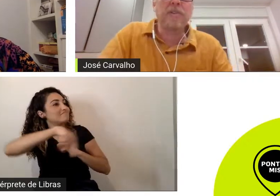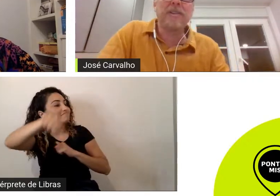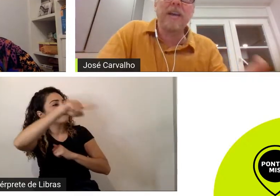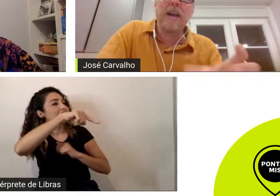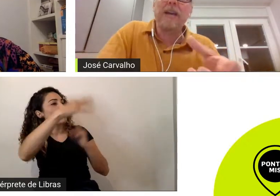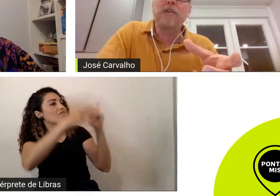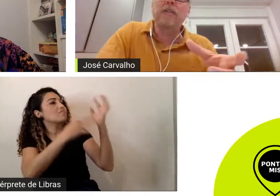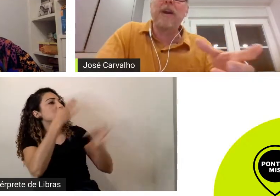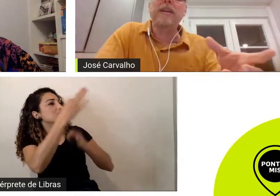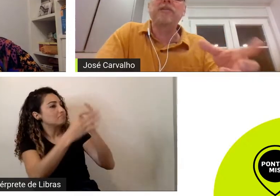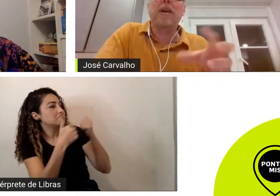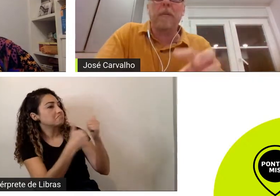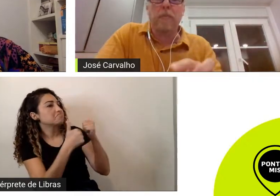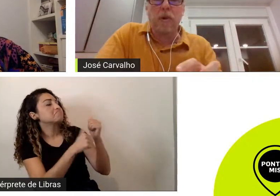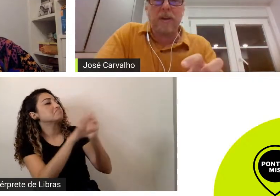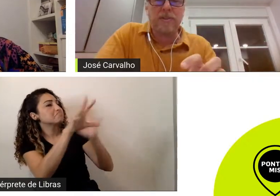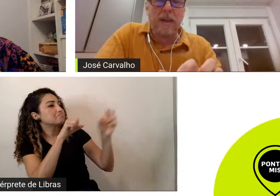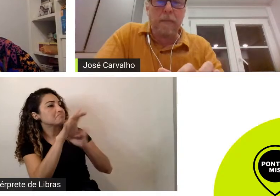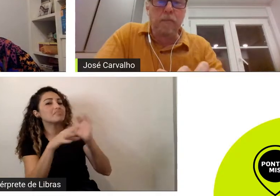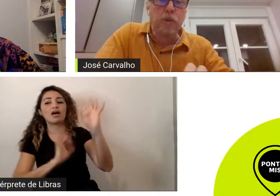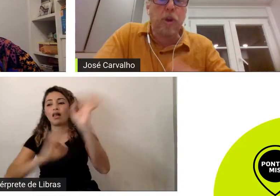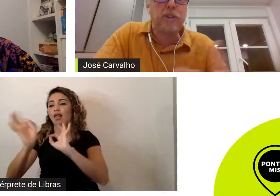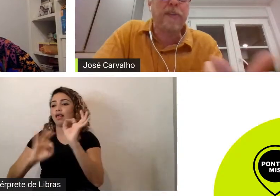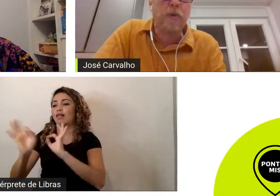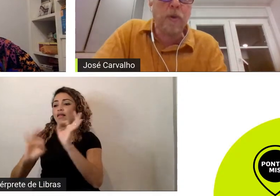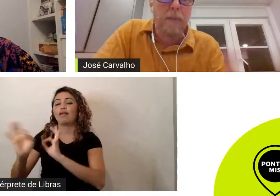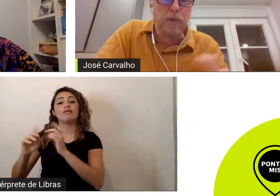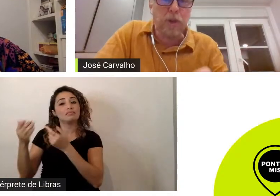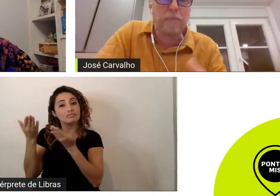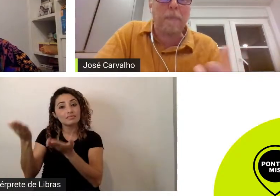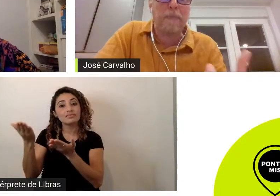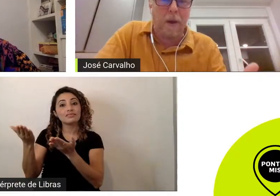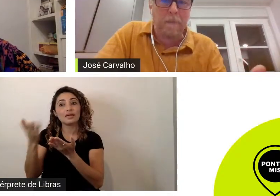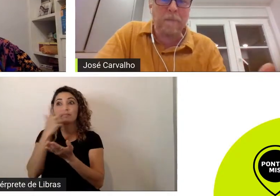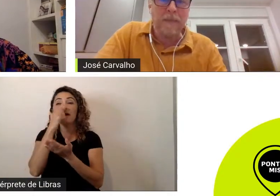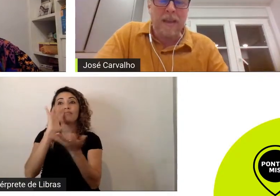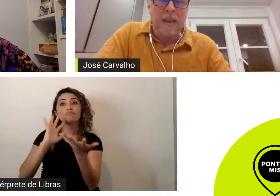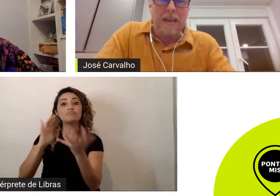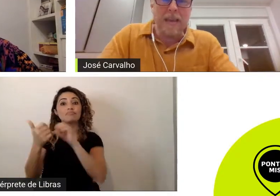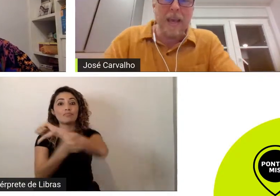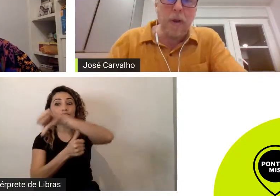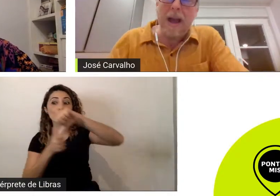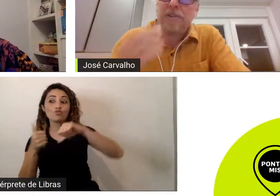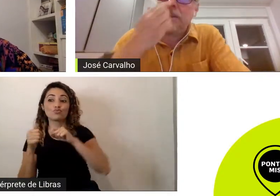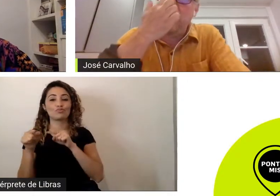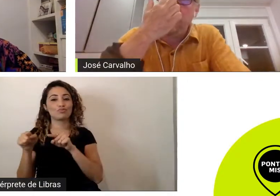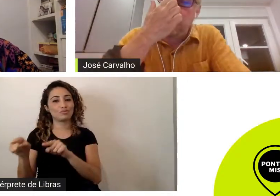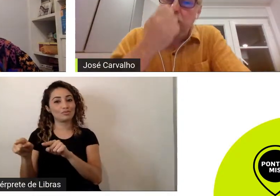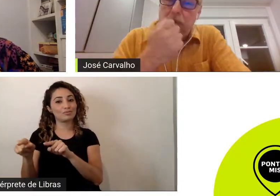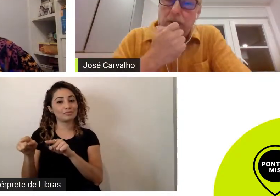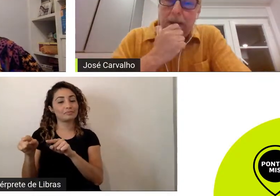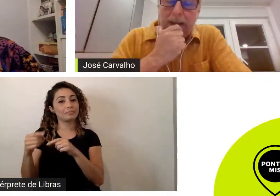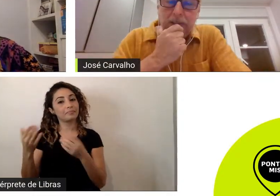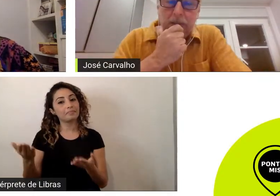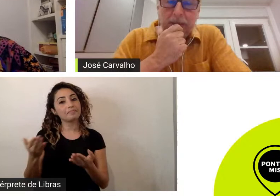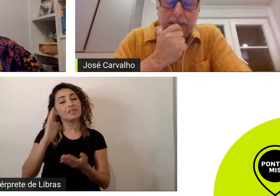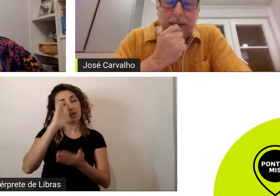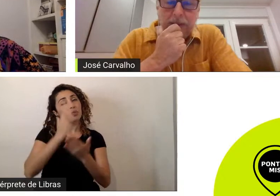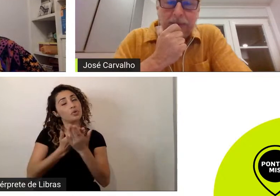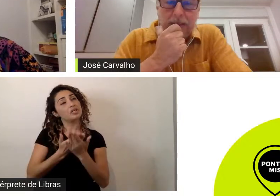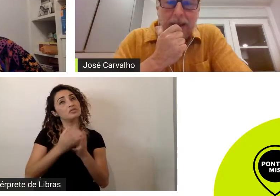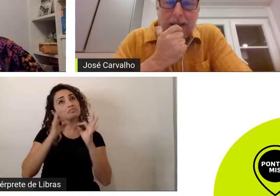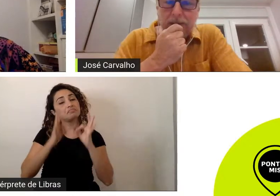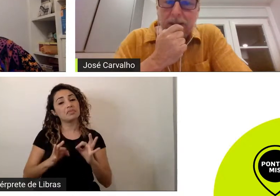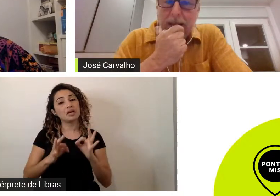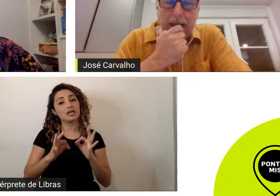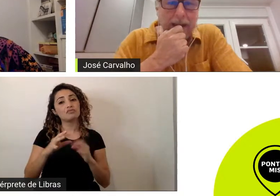então eu acho que não é que isso acabou eu acho que mudou de figura mudou de papel e eu acho que no futuro a questão da